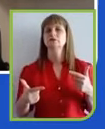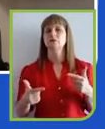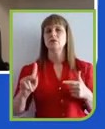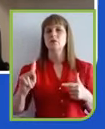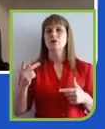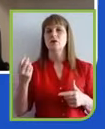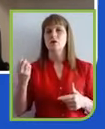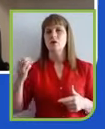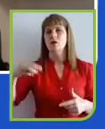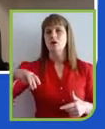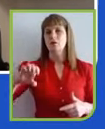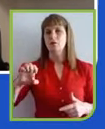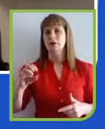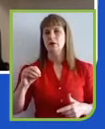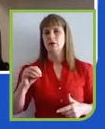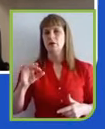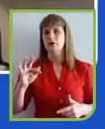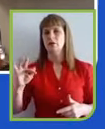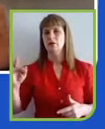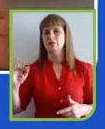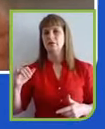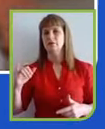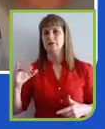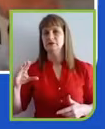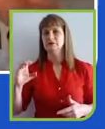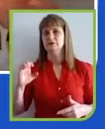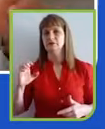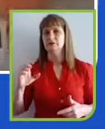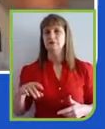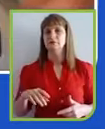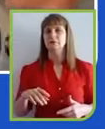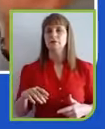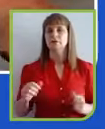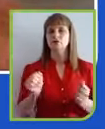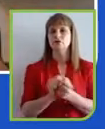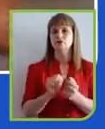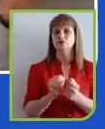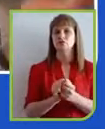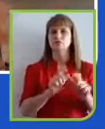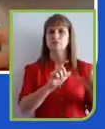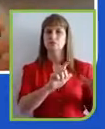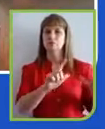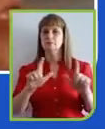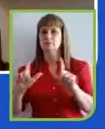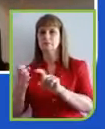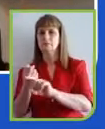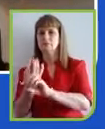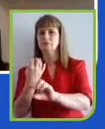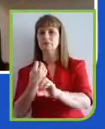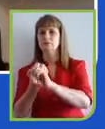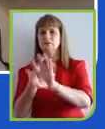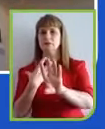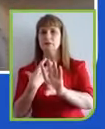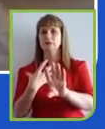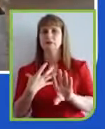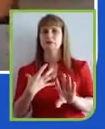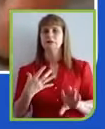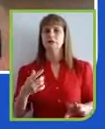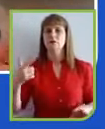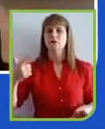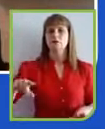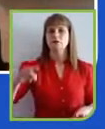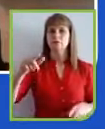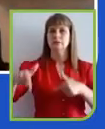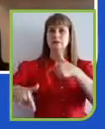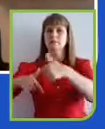videoconferência, provavelmente no cômodo do lado, no quarto do lado, tem outra pessoa da família trabalhando ou estudando ou se